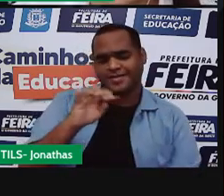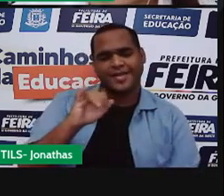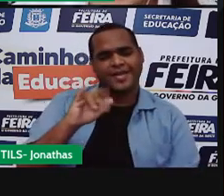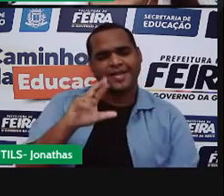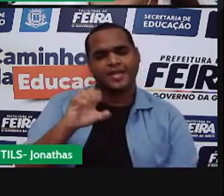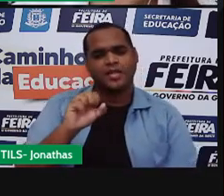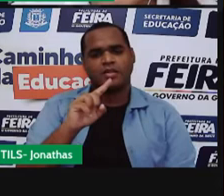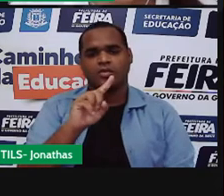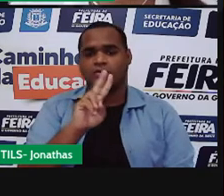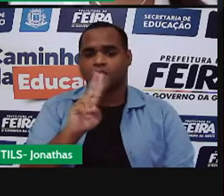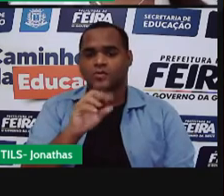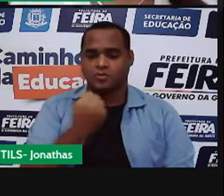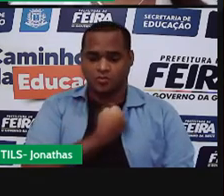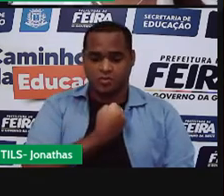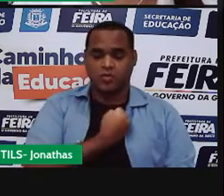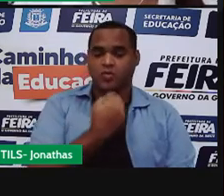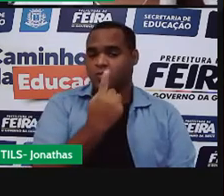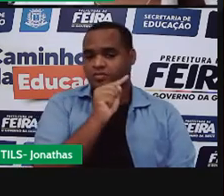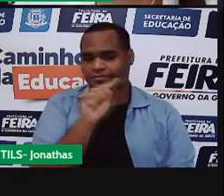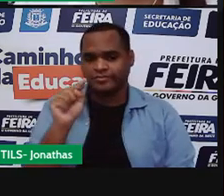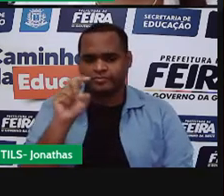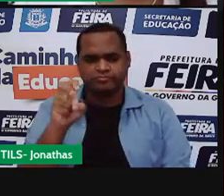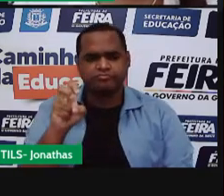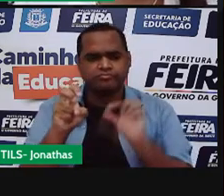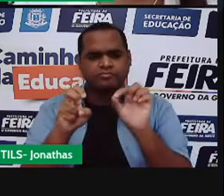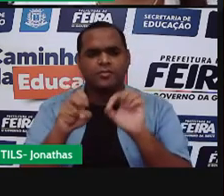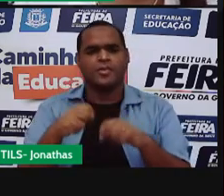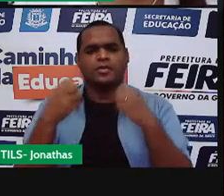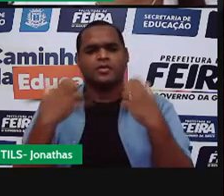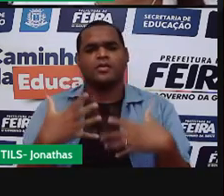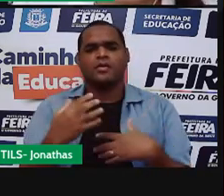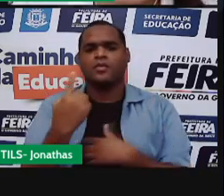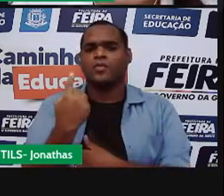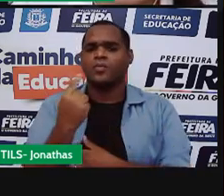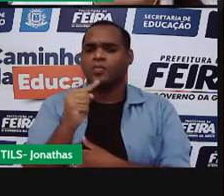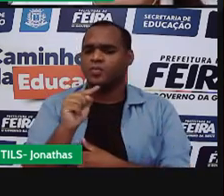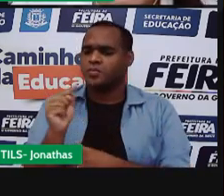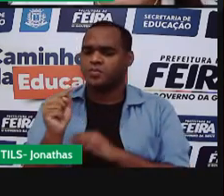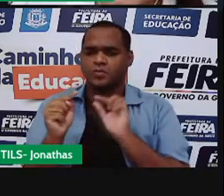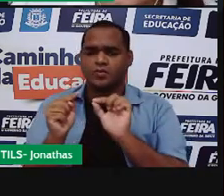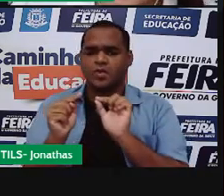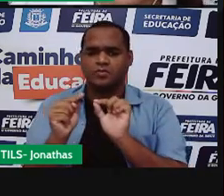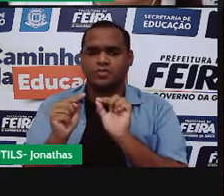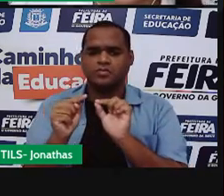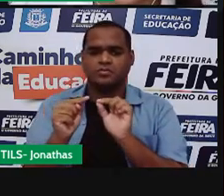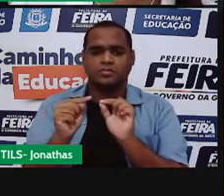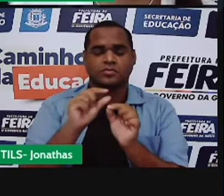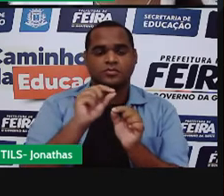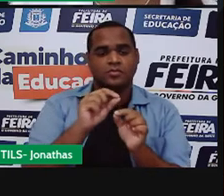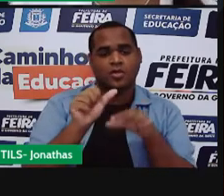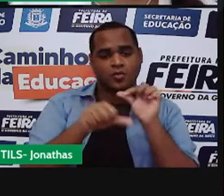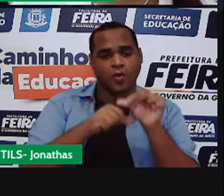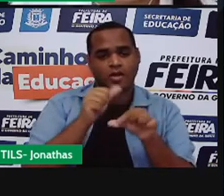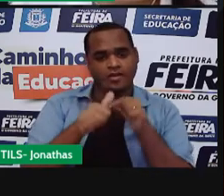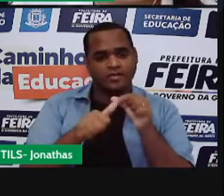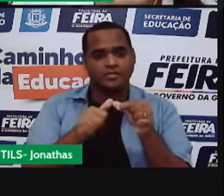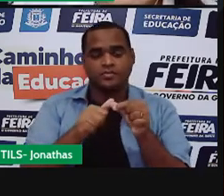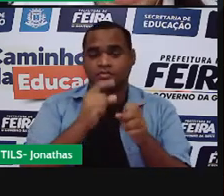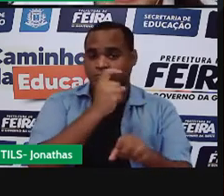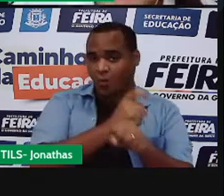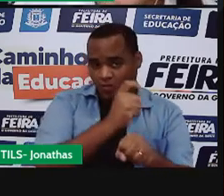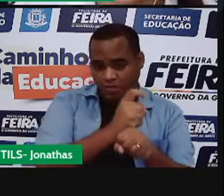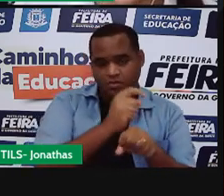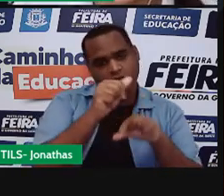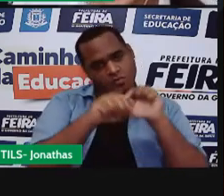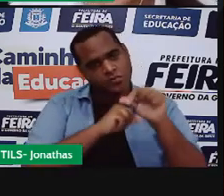números de 1 a 5. Então, o que está acontecendo aqui do 1 no número 1? Está passando do estado líquido... Desculpa, do estado